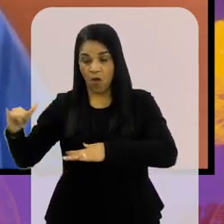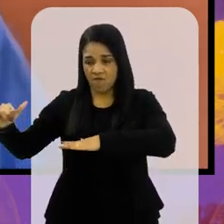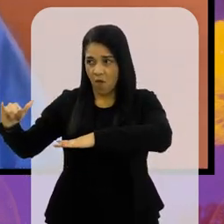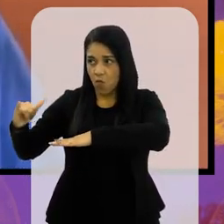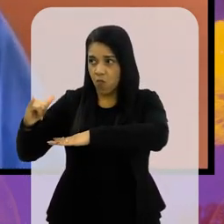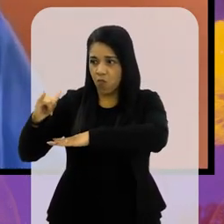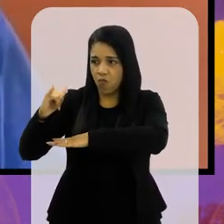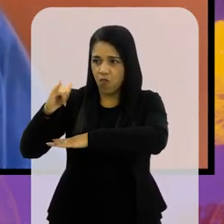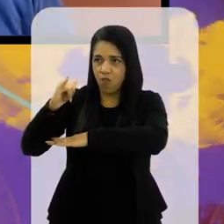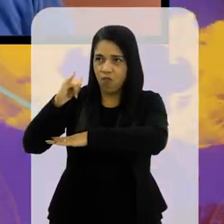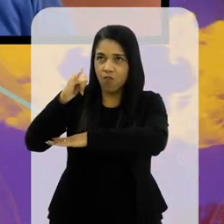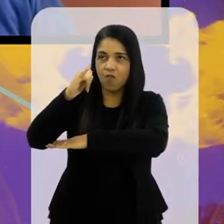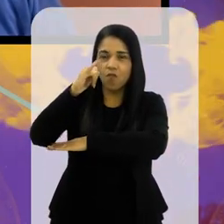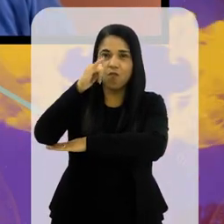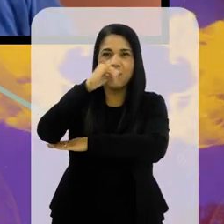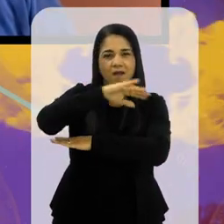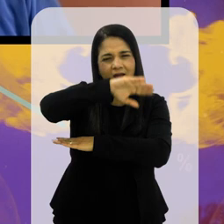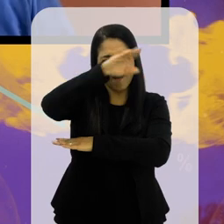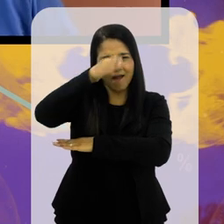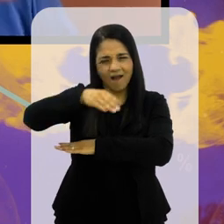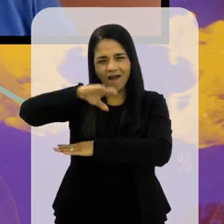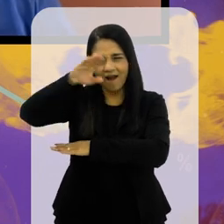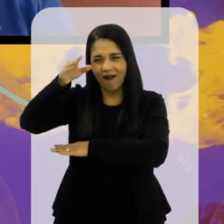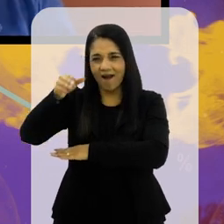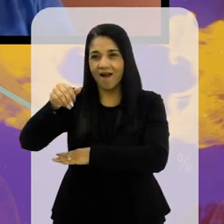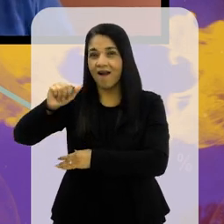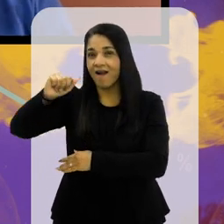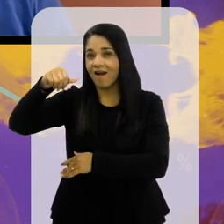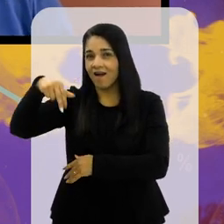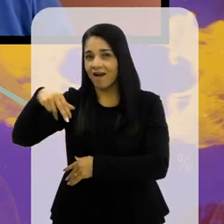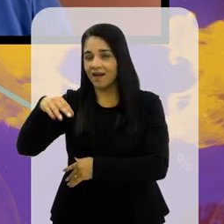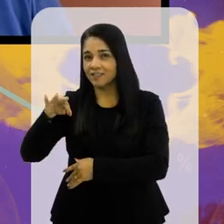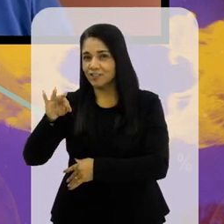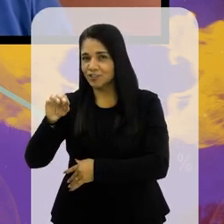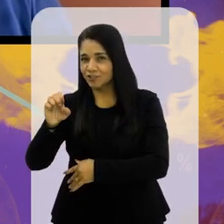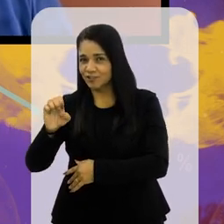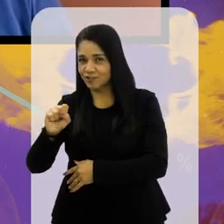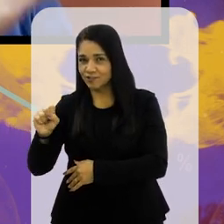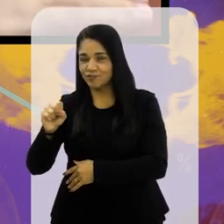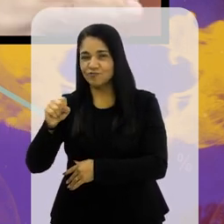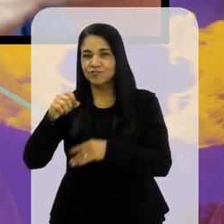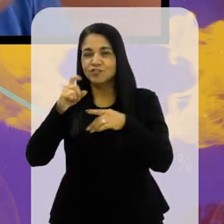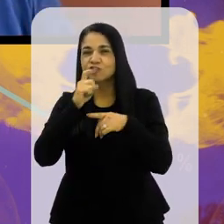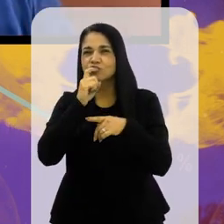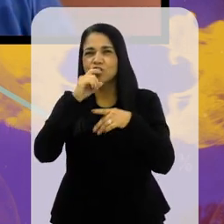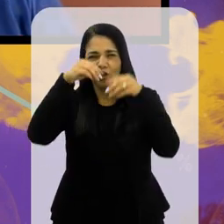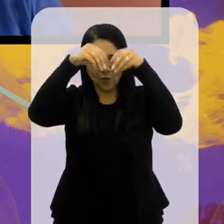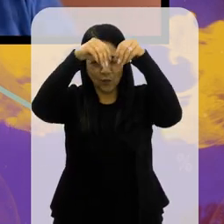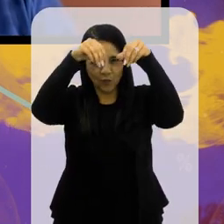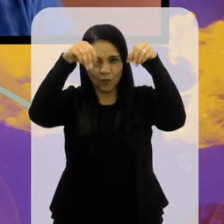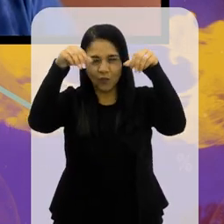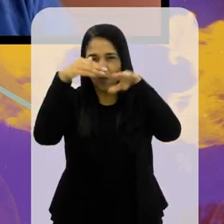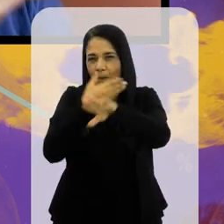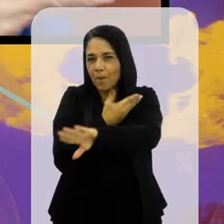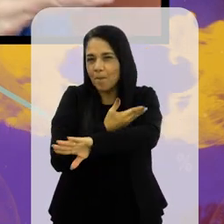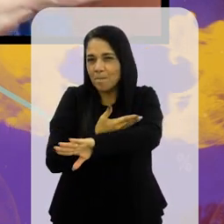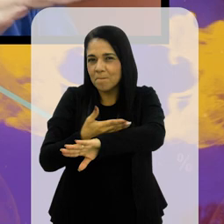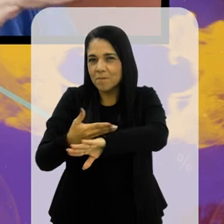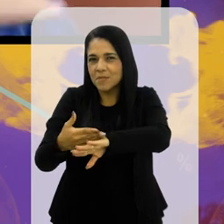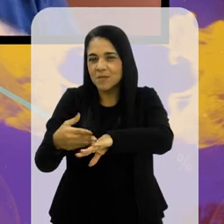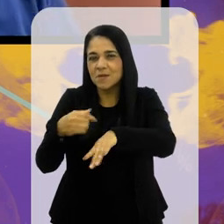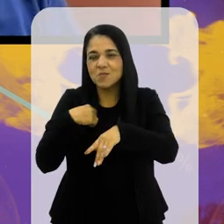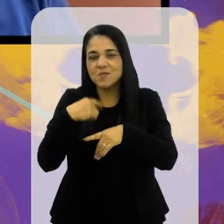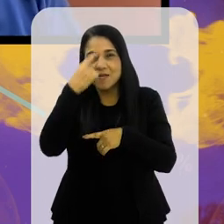aquele céu azul infinito. E os Andes, com aquele gelo, parece aquele chantilly